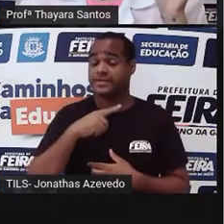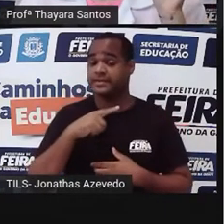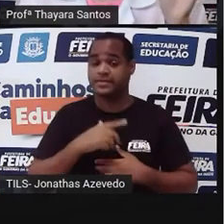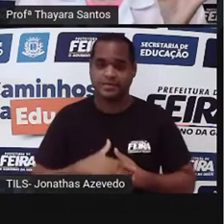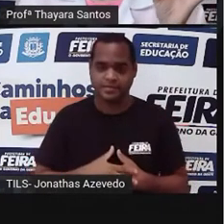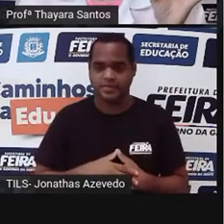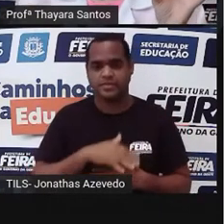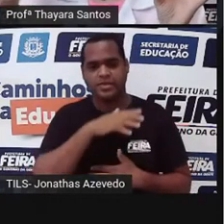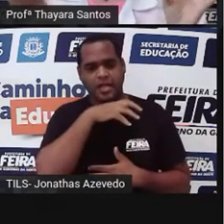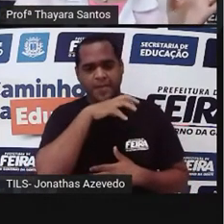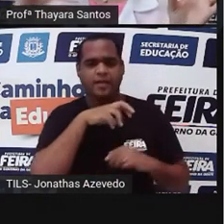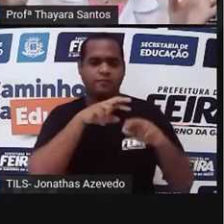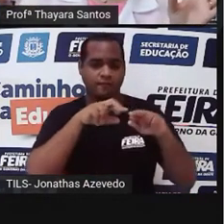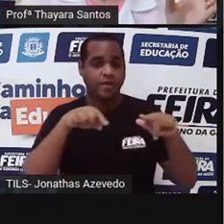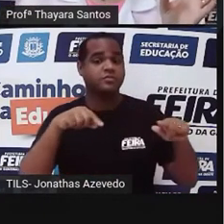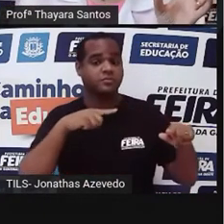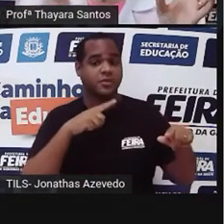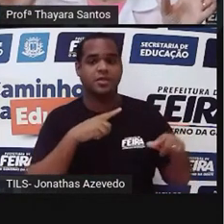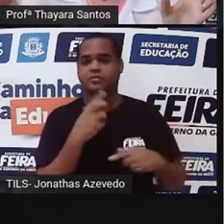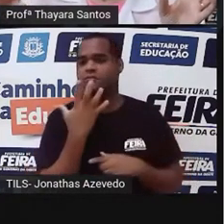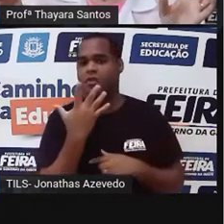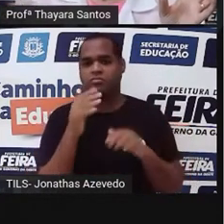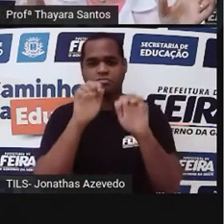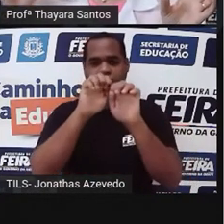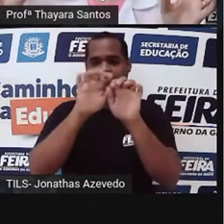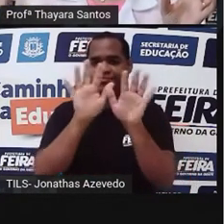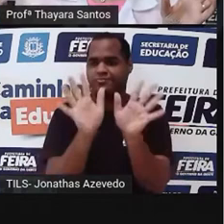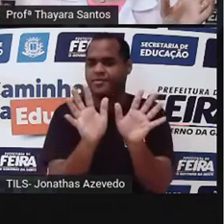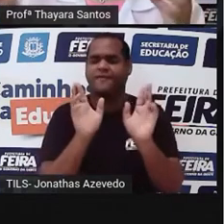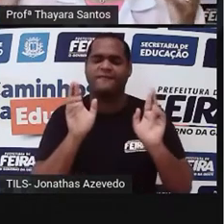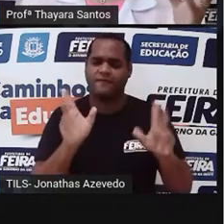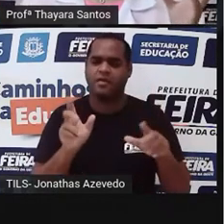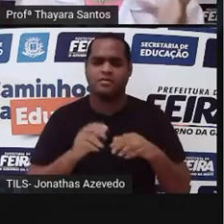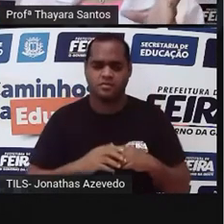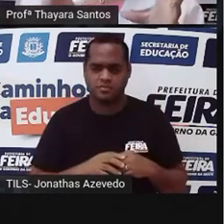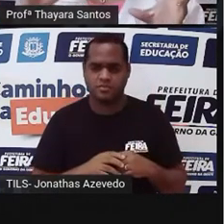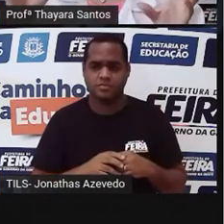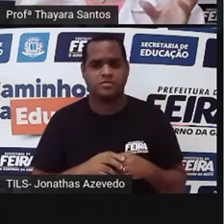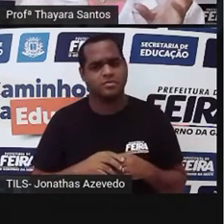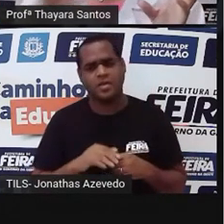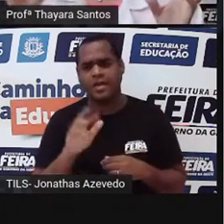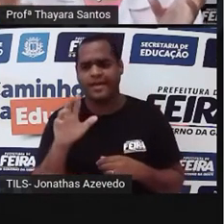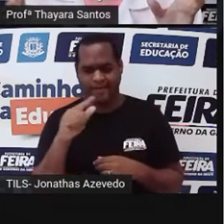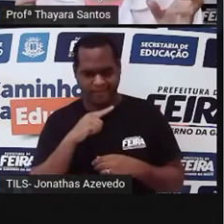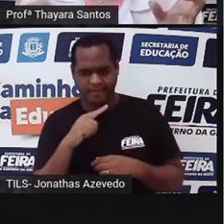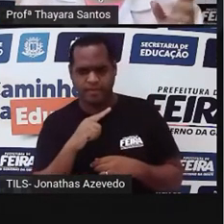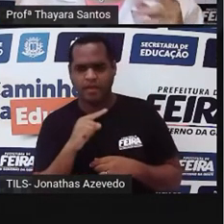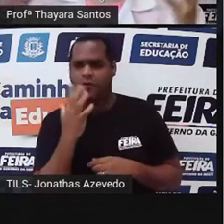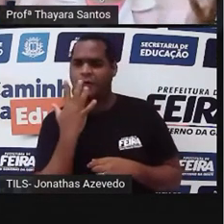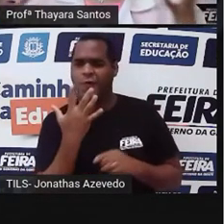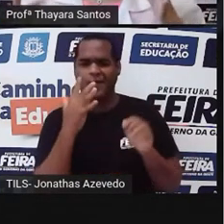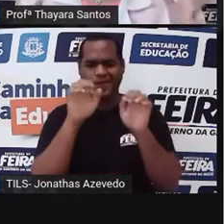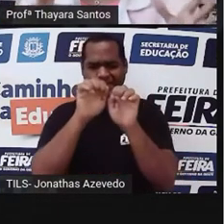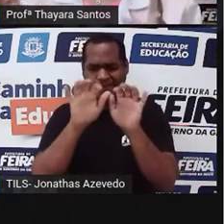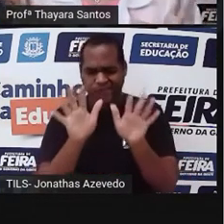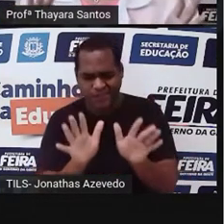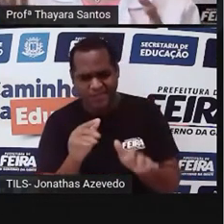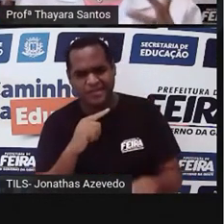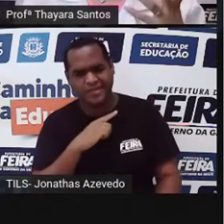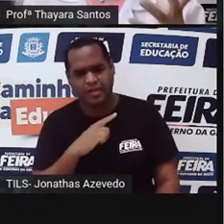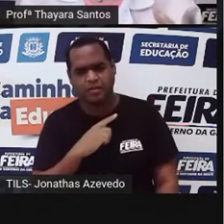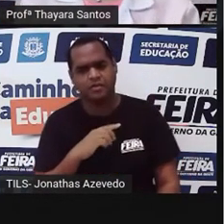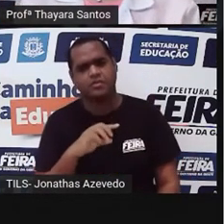aves, os machos, eles ficam super coloridos, bem diferentes. E a fêmea não tem essa coisa colorida toda. Ela é mais